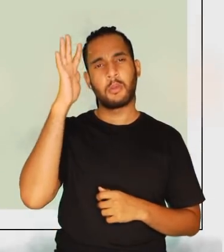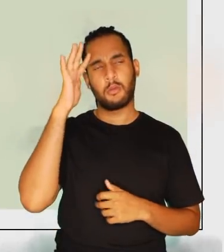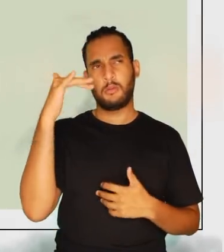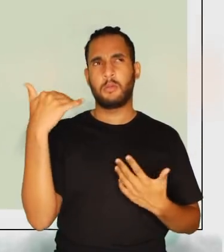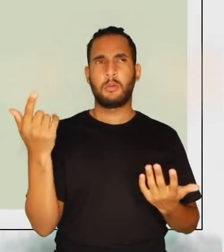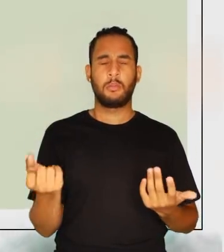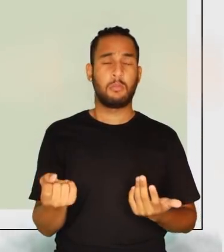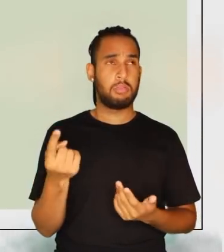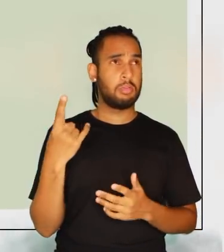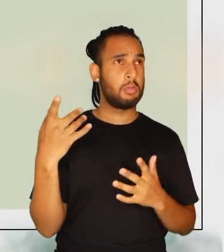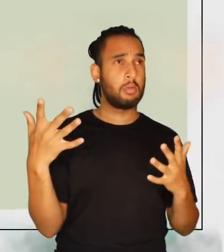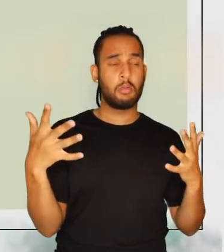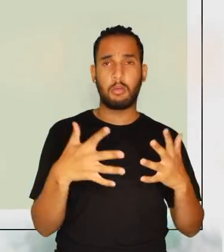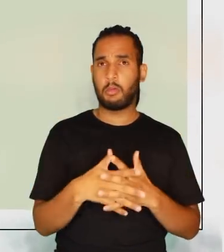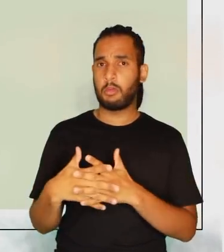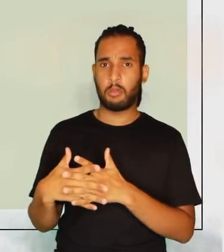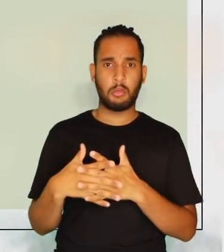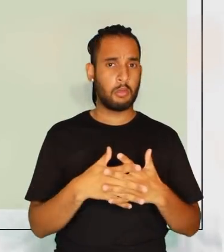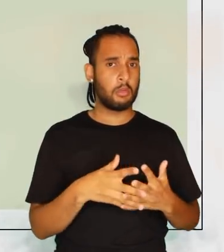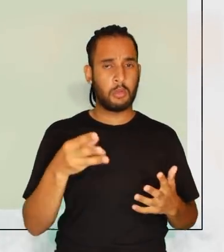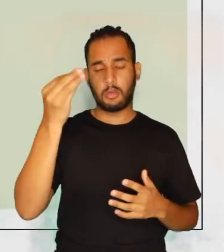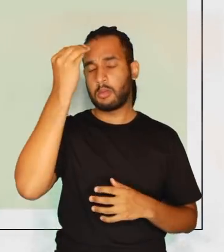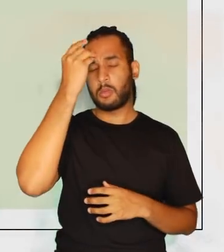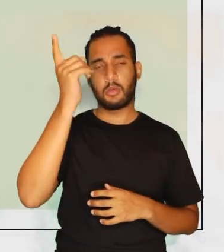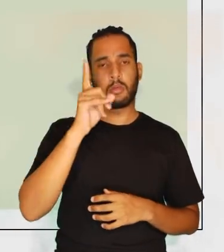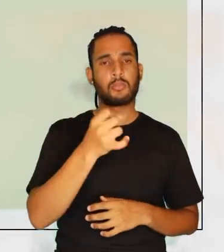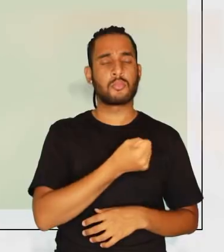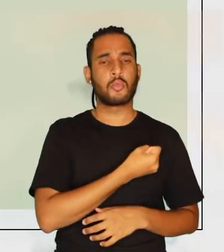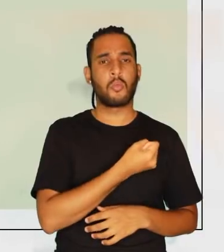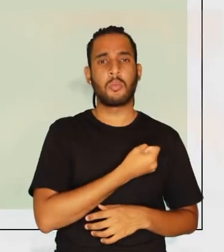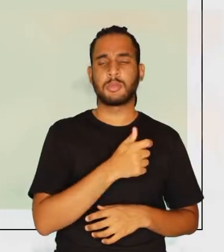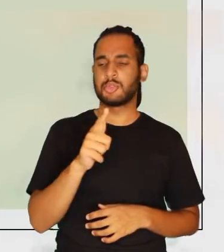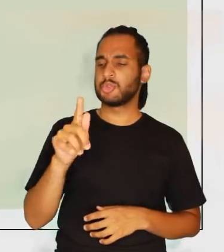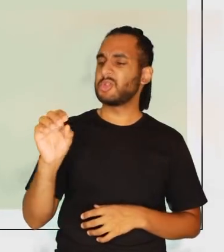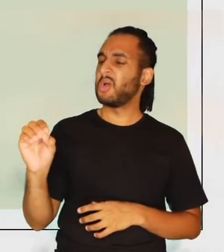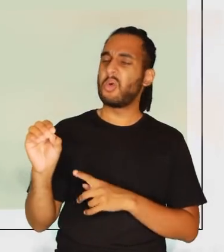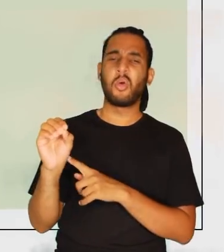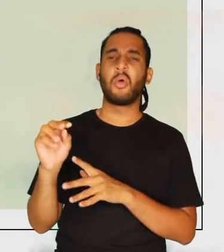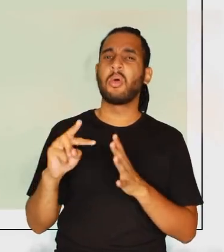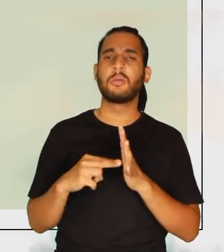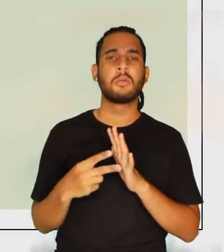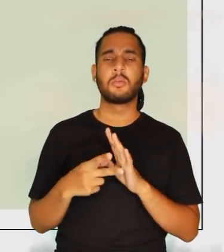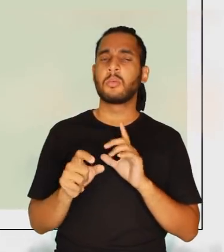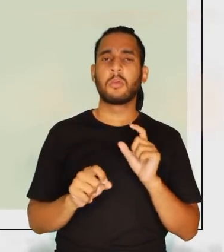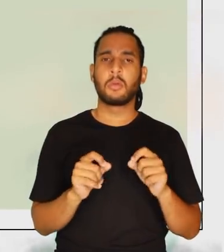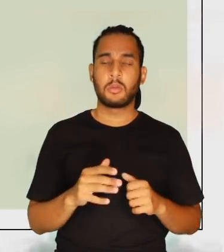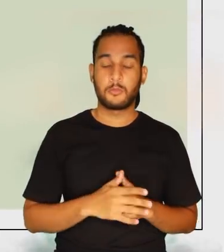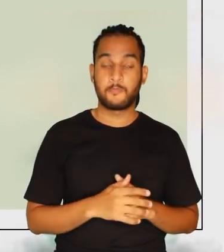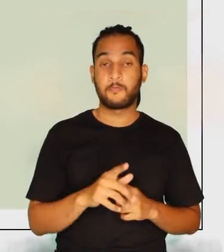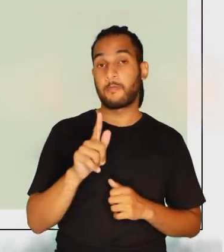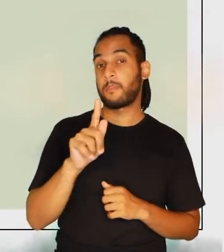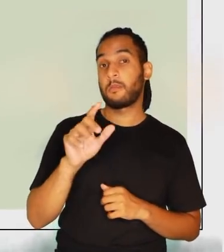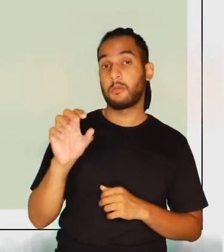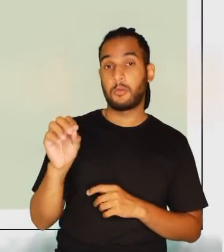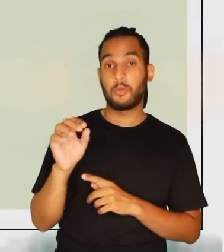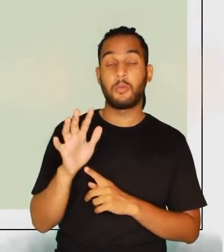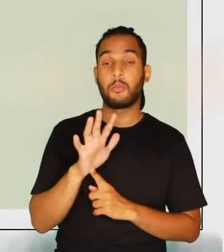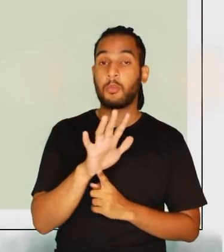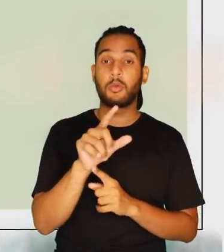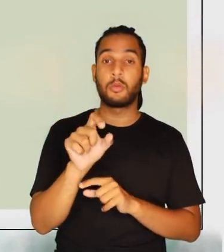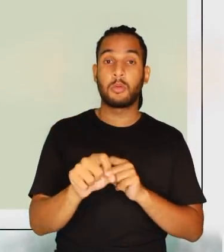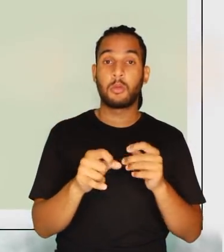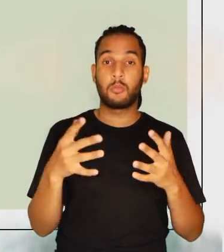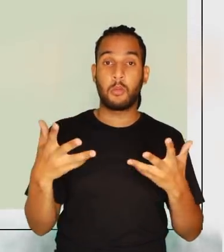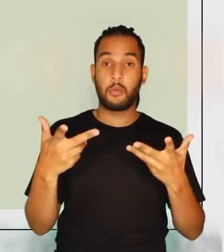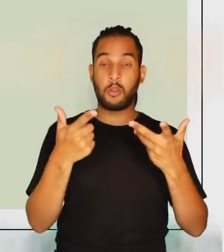Aí, você pensa assim, nossa, mas agora que eu não entendi mais nada, né? Esses números. O significa esse G.O.? Esse G.O., ele vai